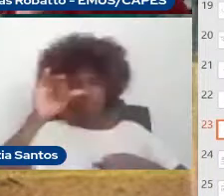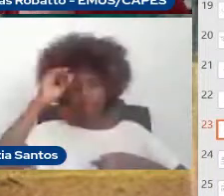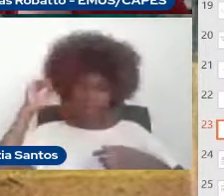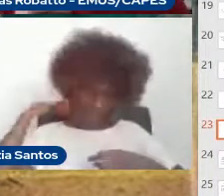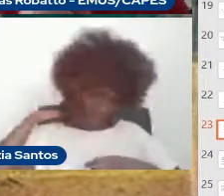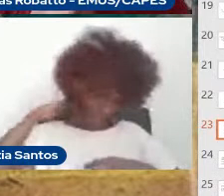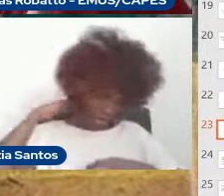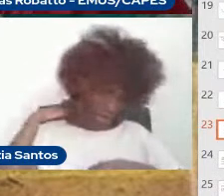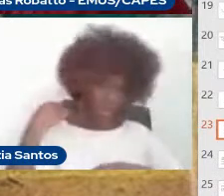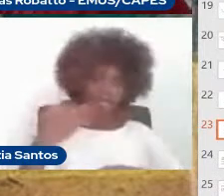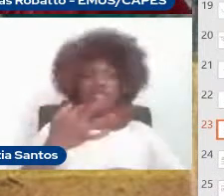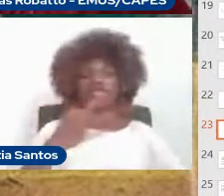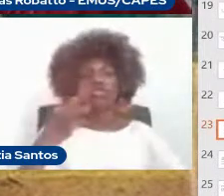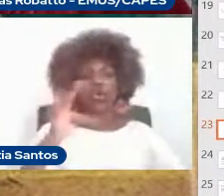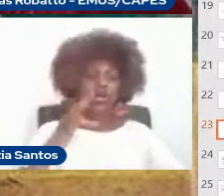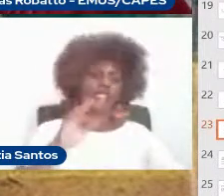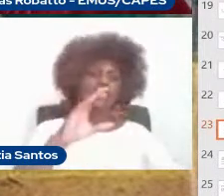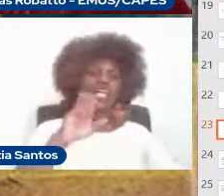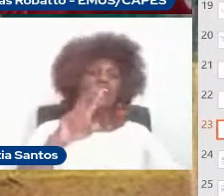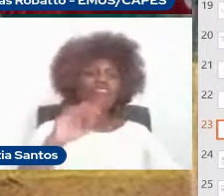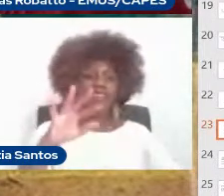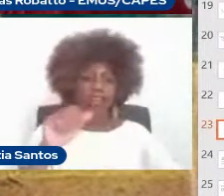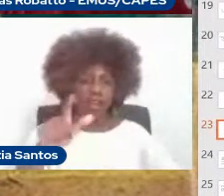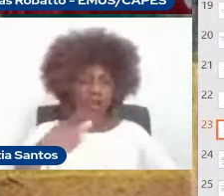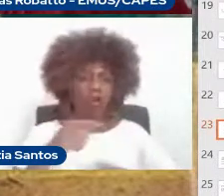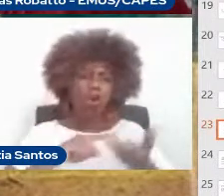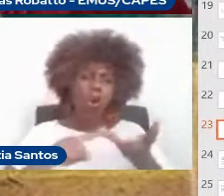na cervical, entre outras coisas aqui.